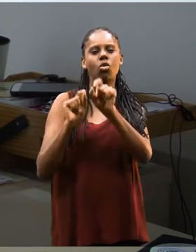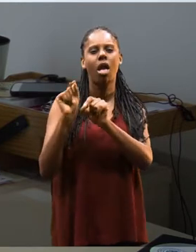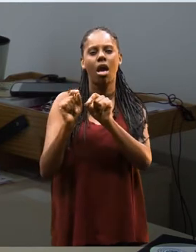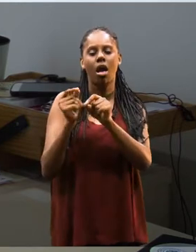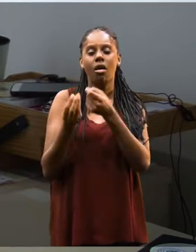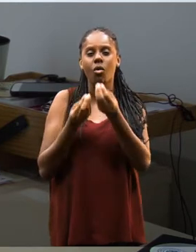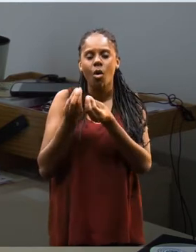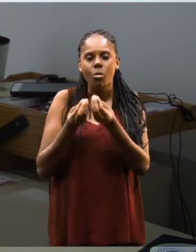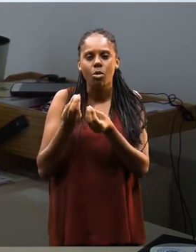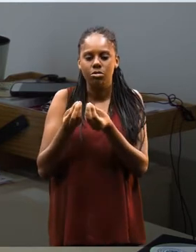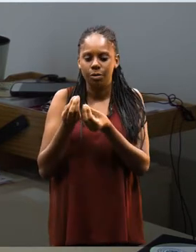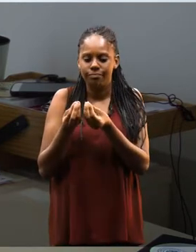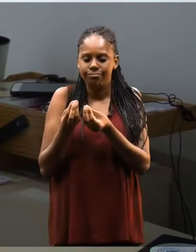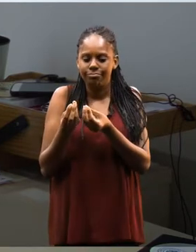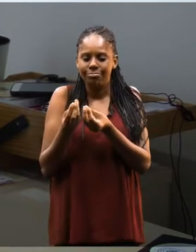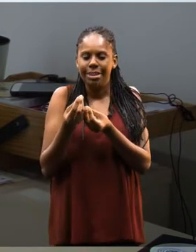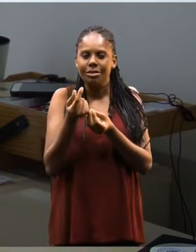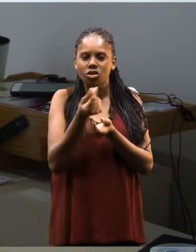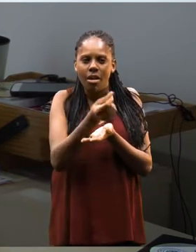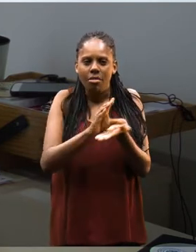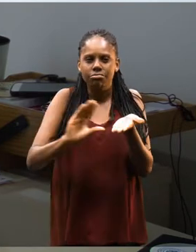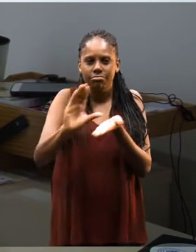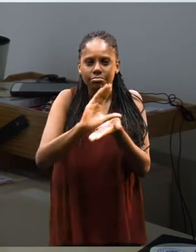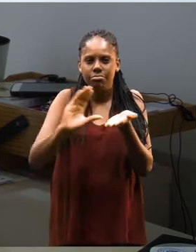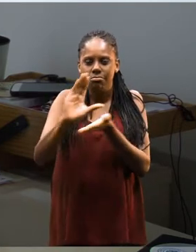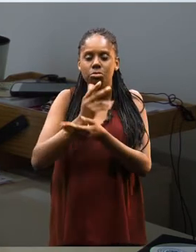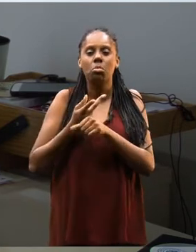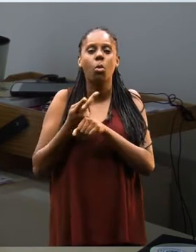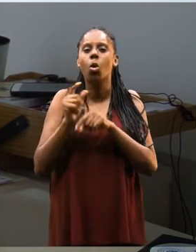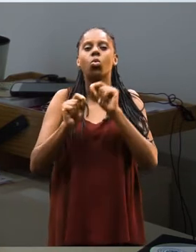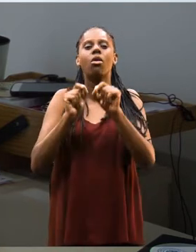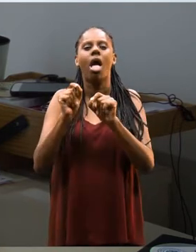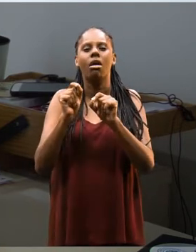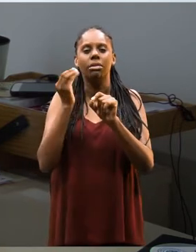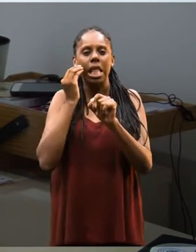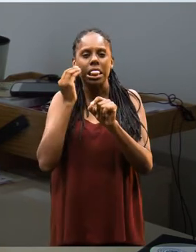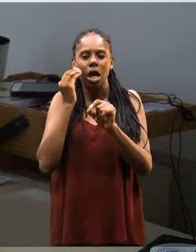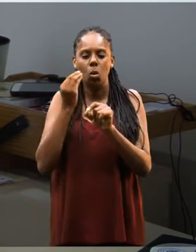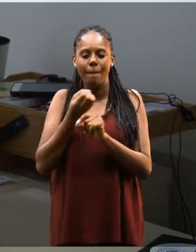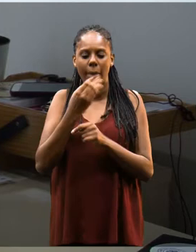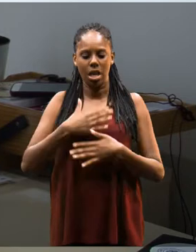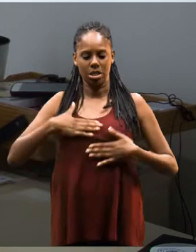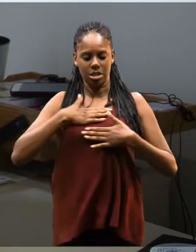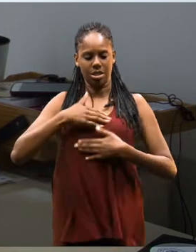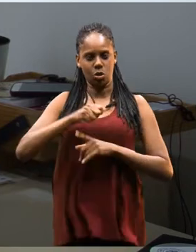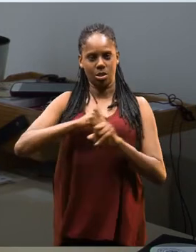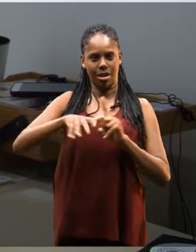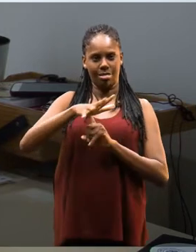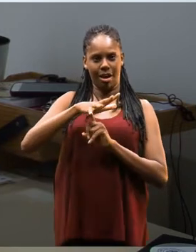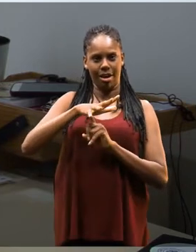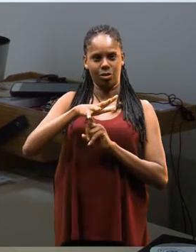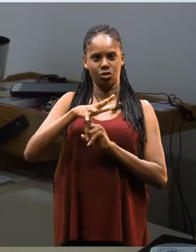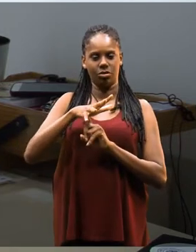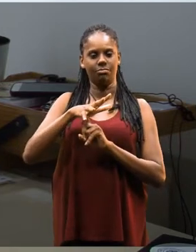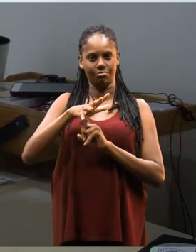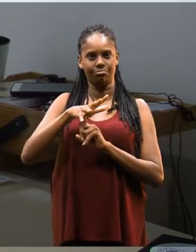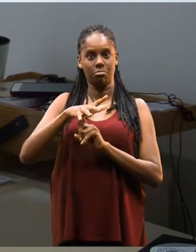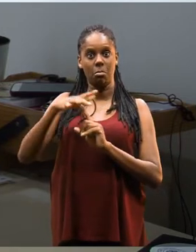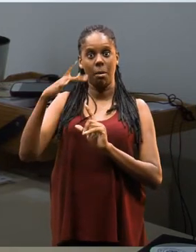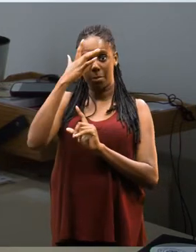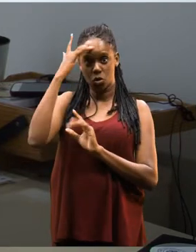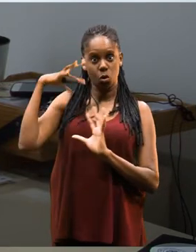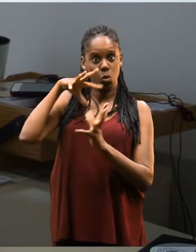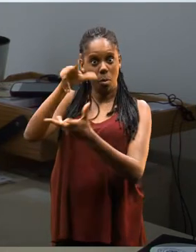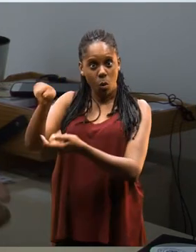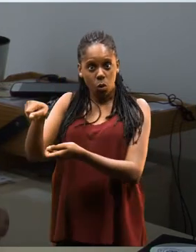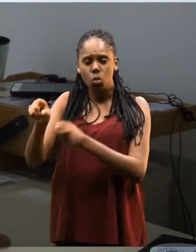a distribuição desses bens e serviços sempre em busca de um maior bem-estar econômico e social para toda a população